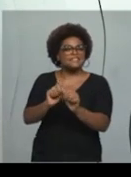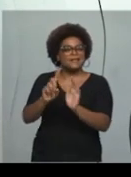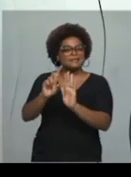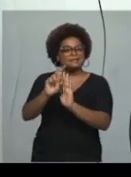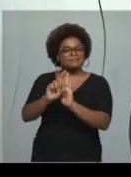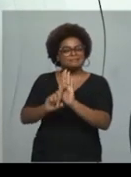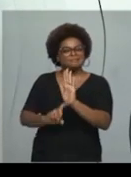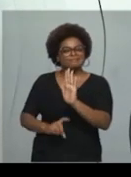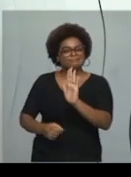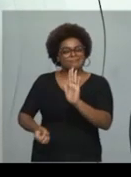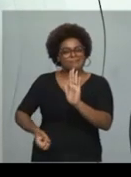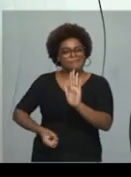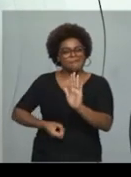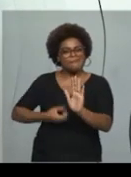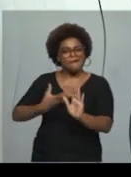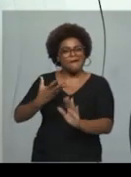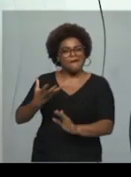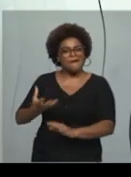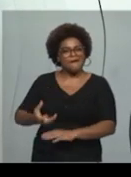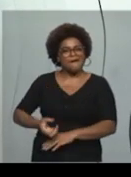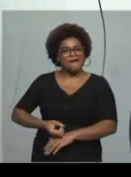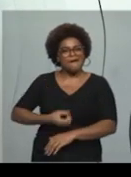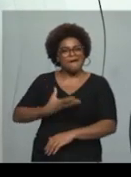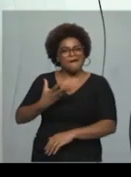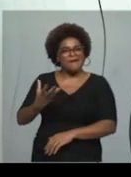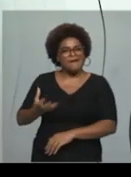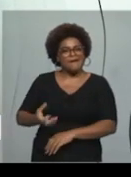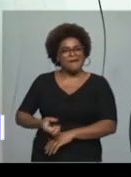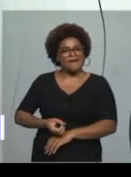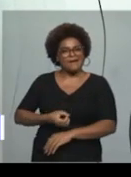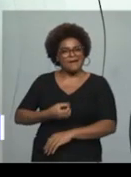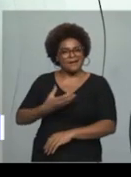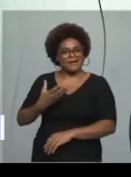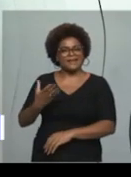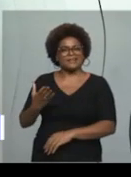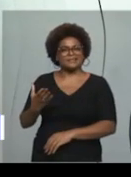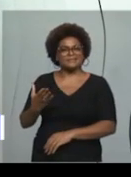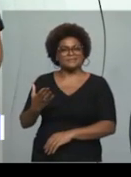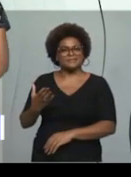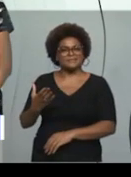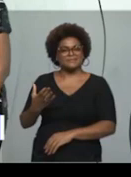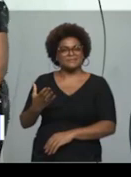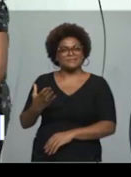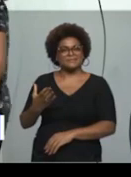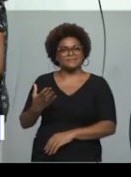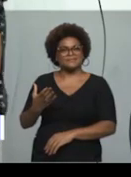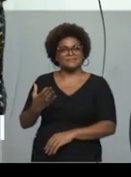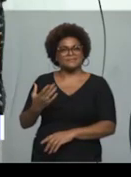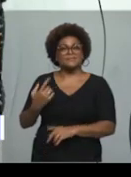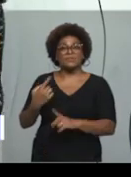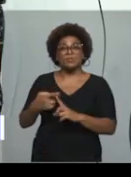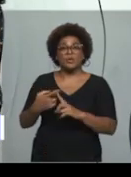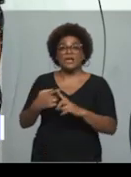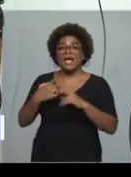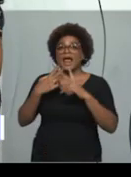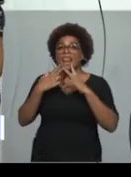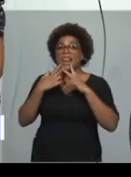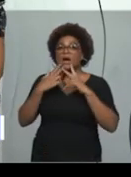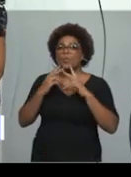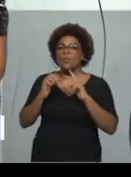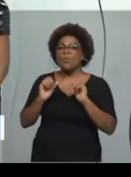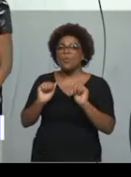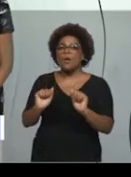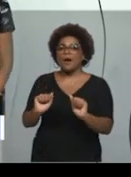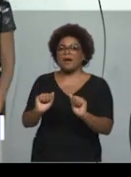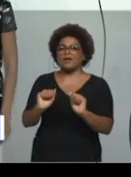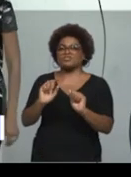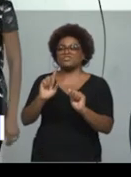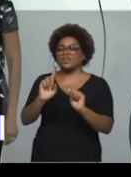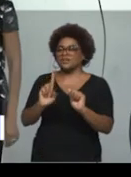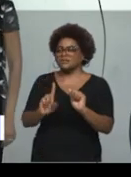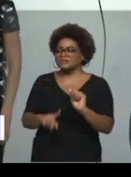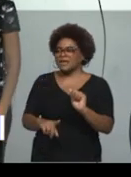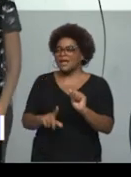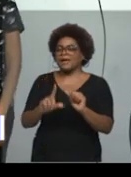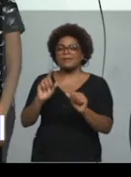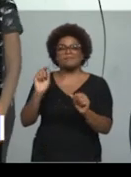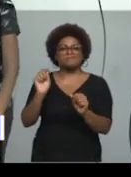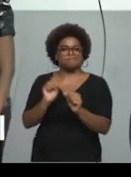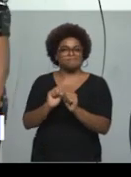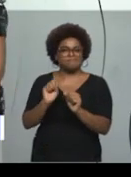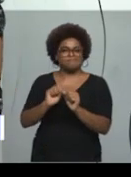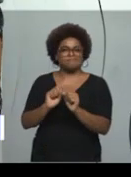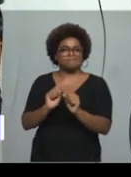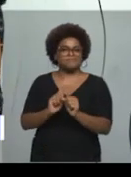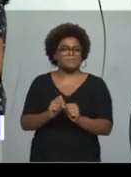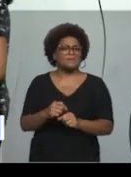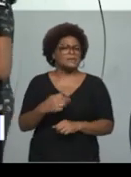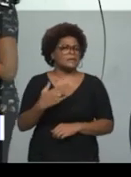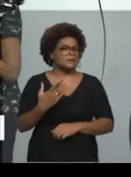ao escrever, a linguagem é uma construção. Então, vamos ao primeiro, a